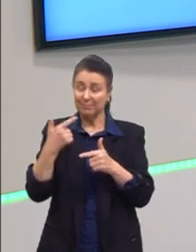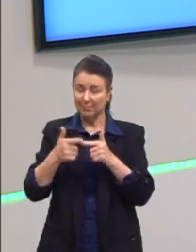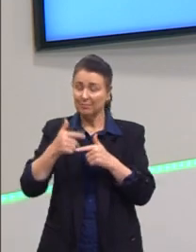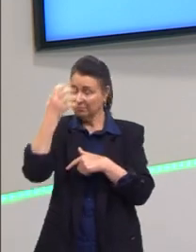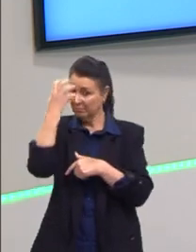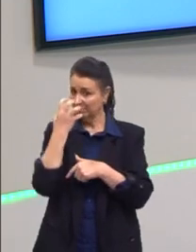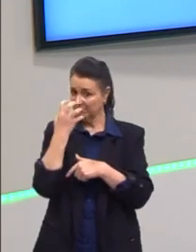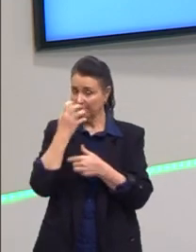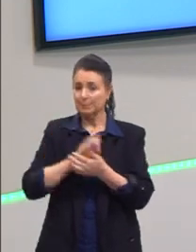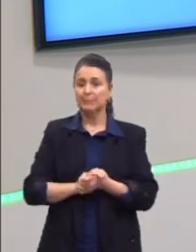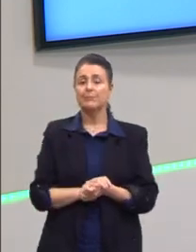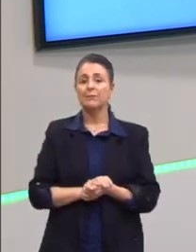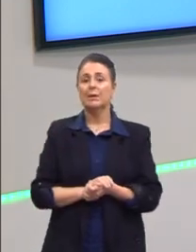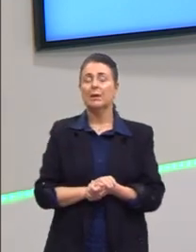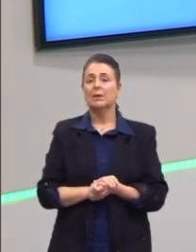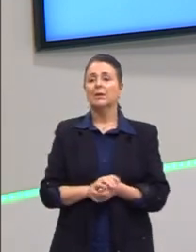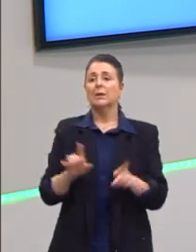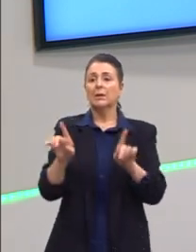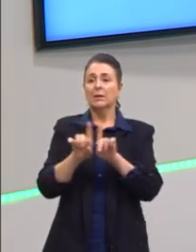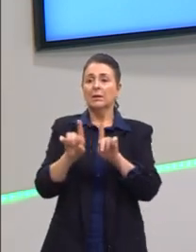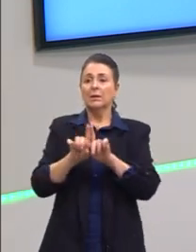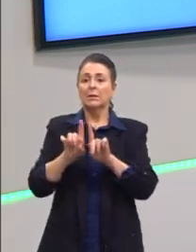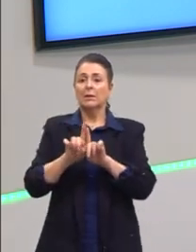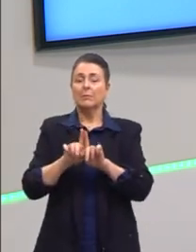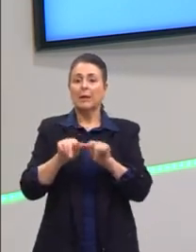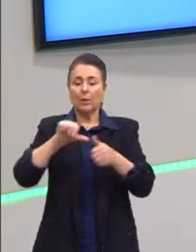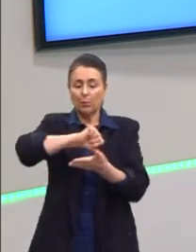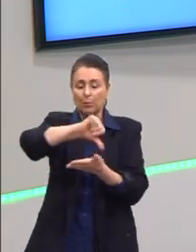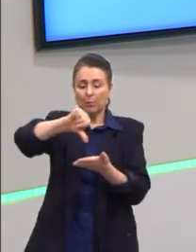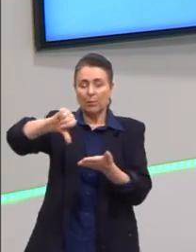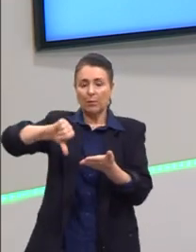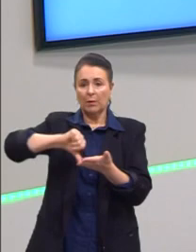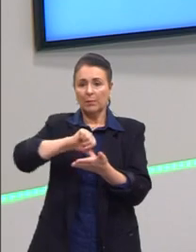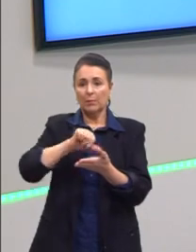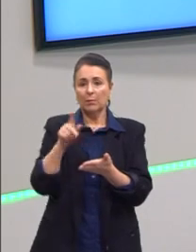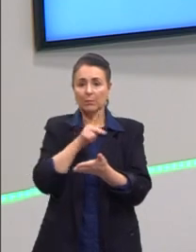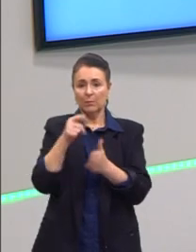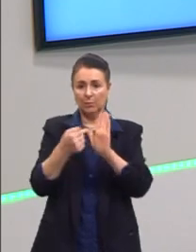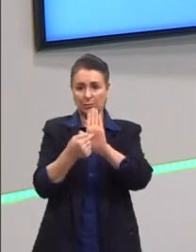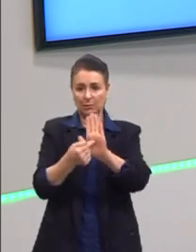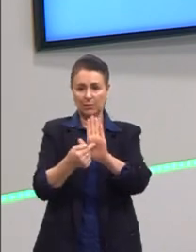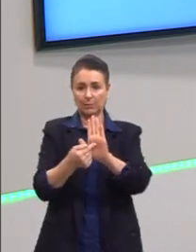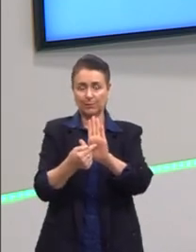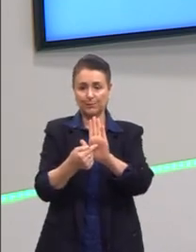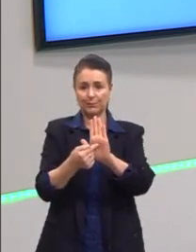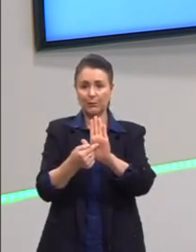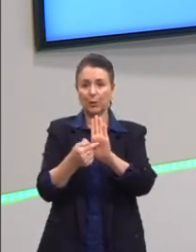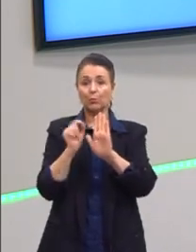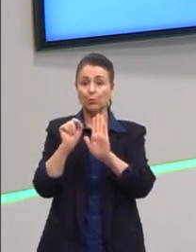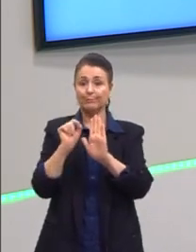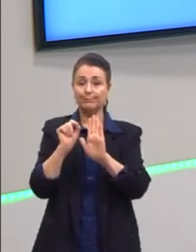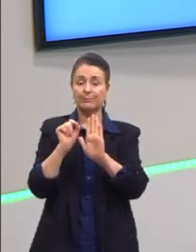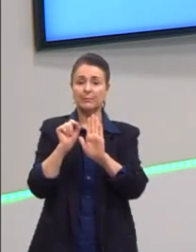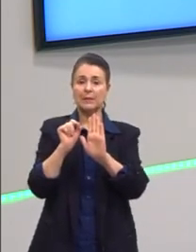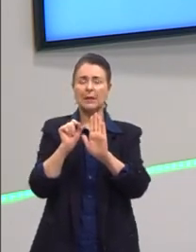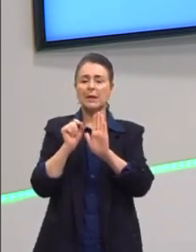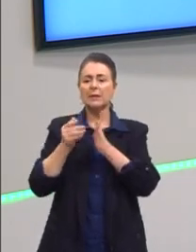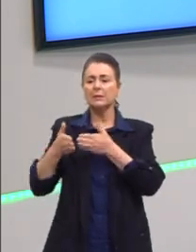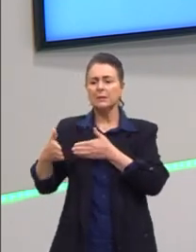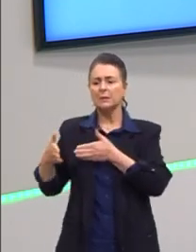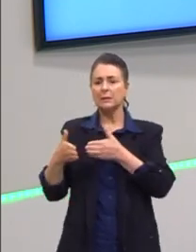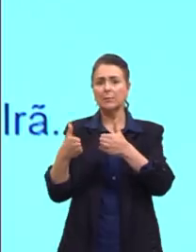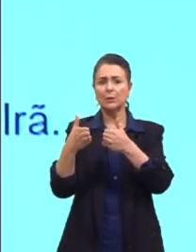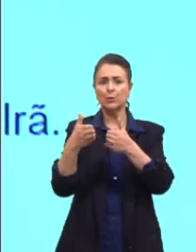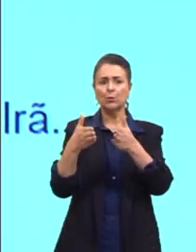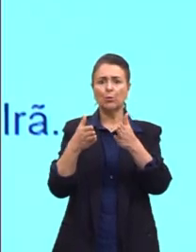toda. Trago para vocês, aqui em cima, vai mostrar um mapa, vai mostrar um mapinha justamente desse caminho que o